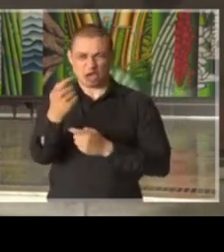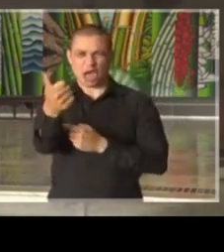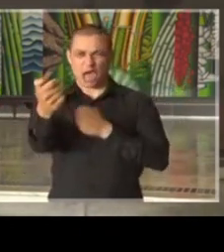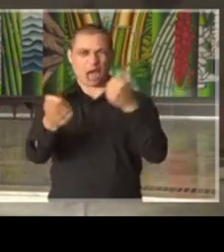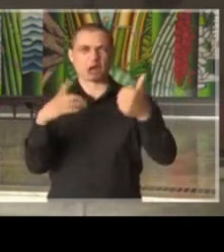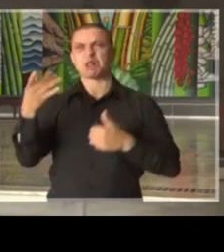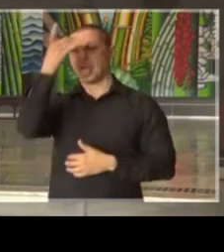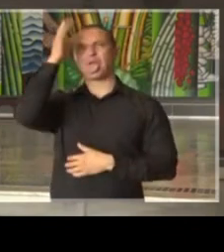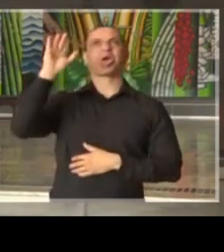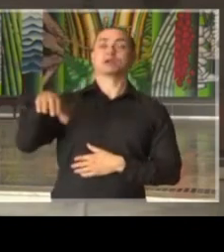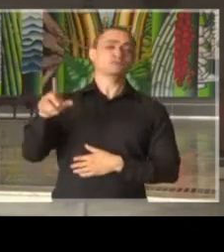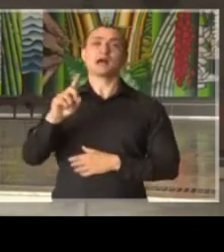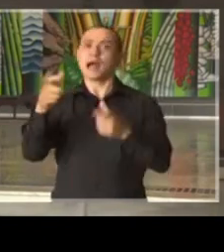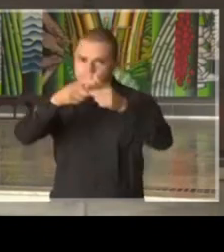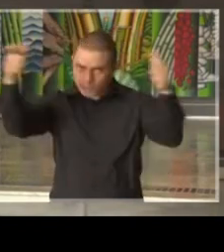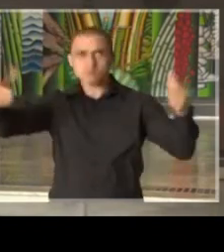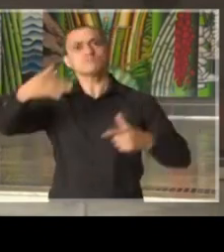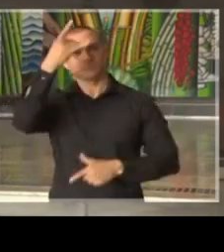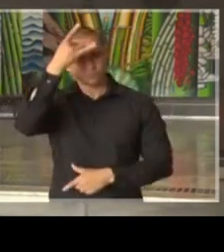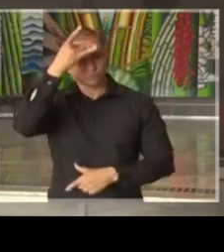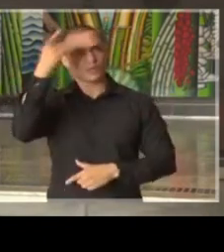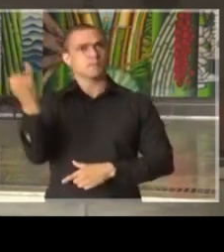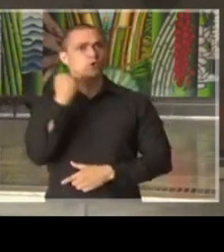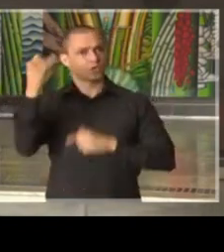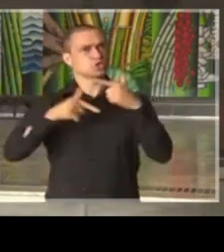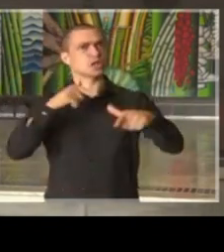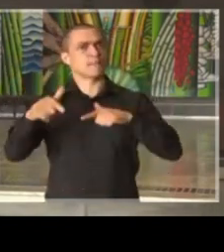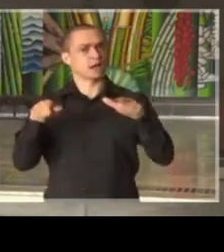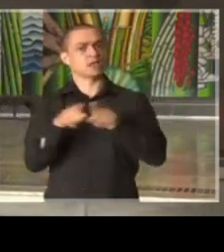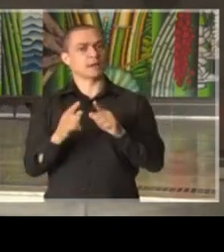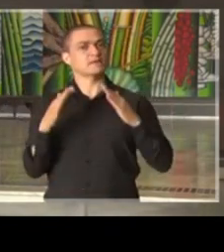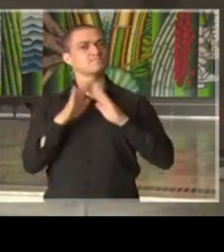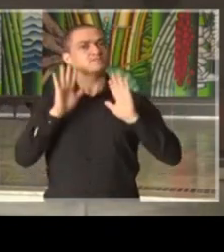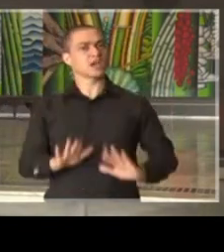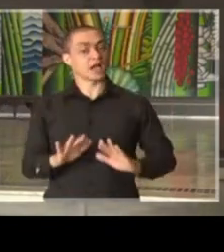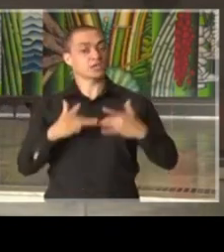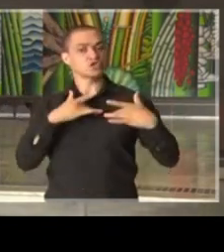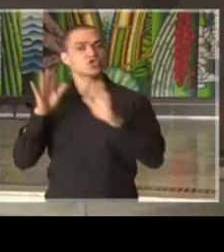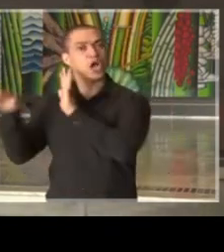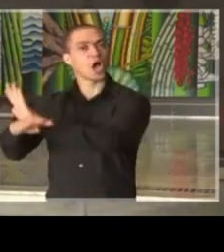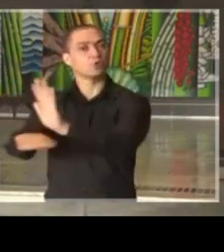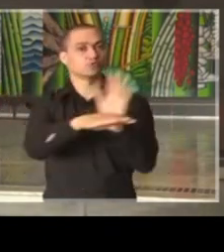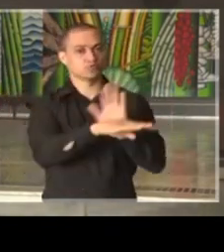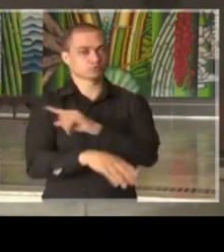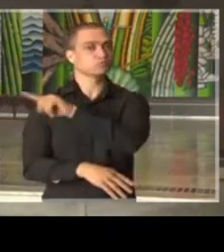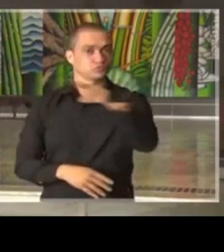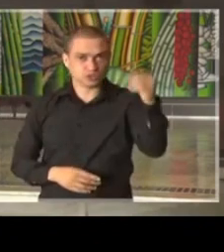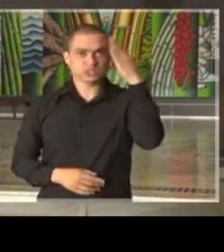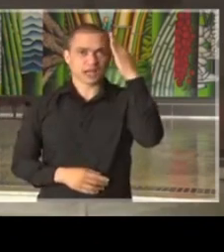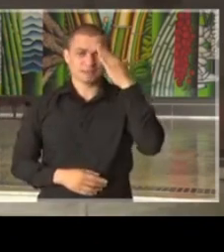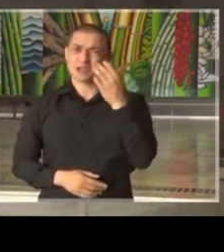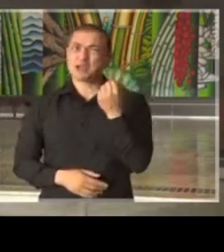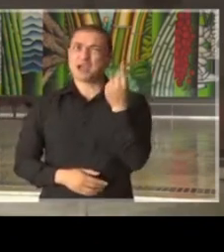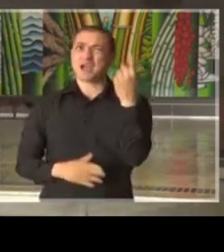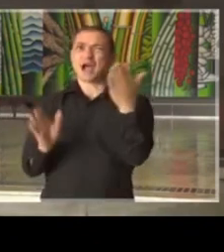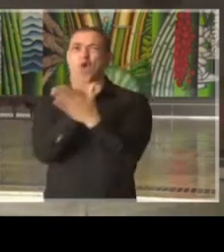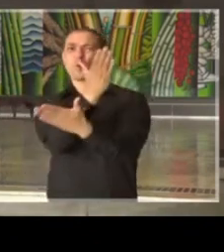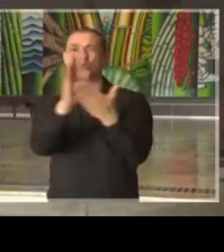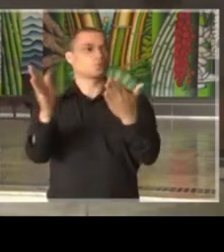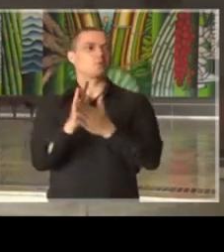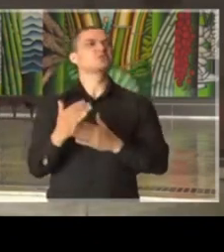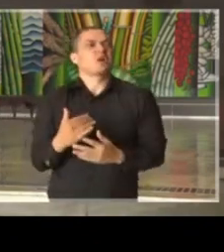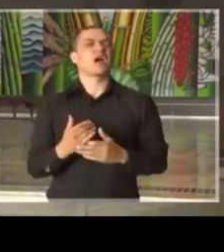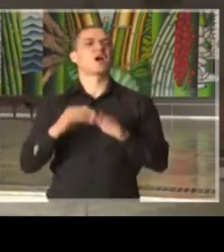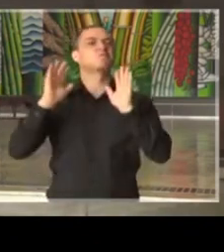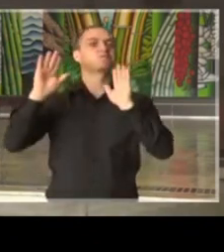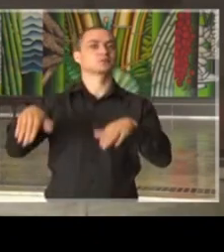consciência do seu trabalho e da importância de serem solidários. E nas raras exceções, eu quero aqui, em meu